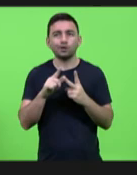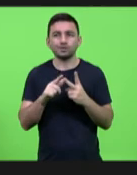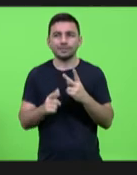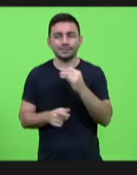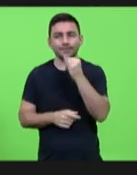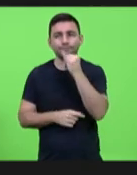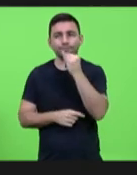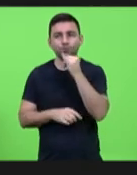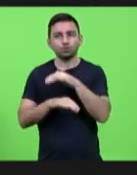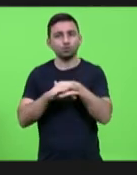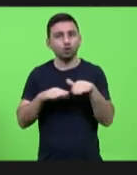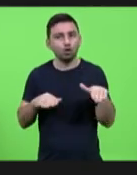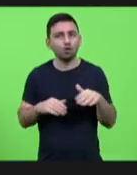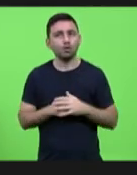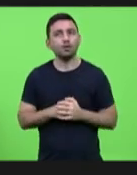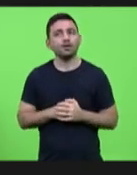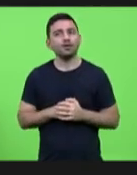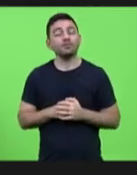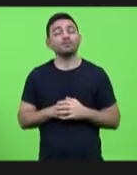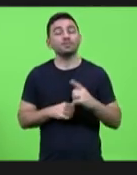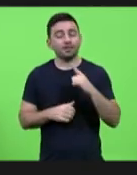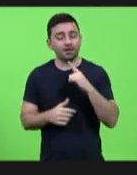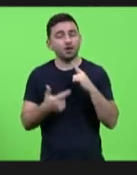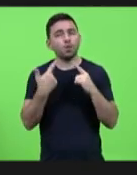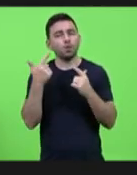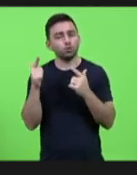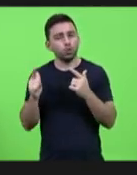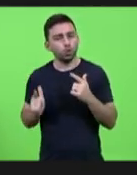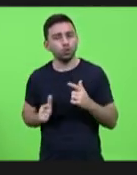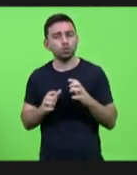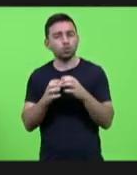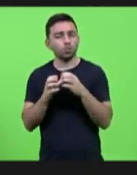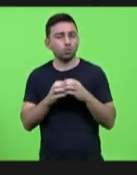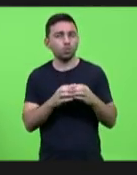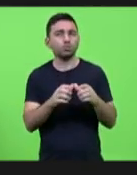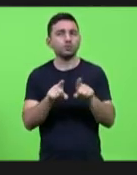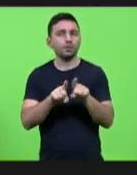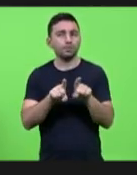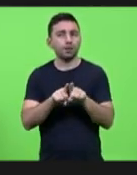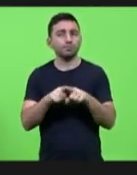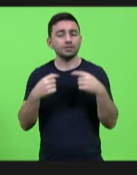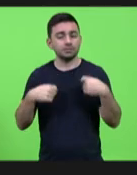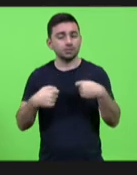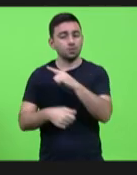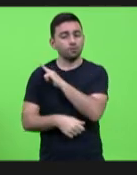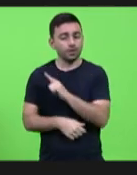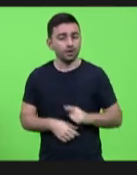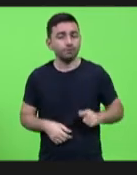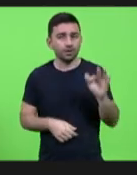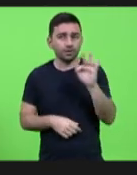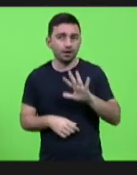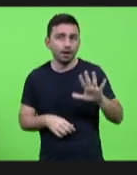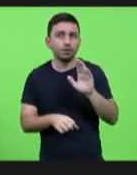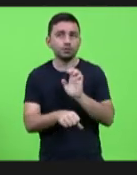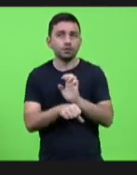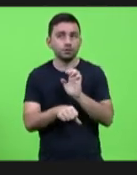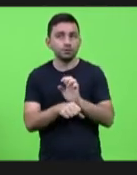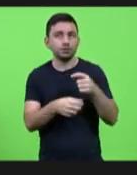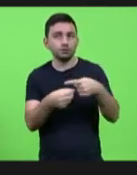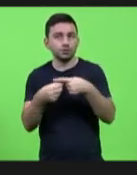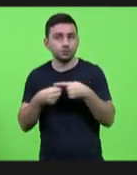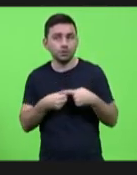sem citar aí outros grupos, mas que demonstram a real necessidade dos governos federal, estadual, municipal,